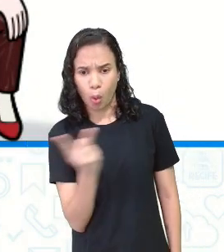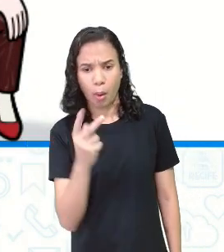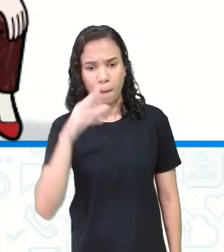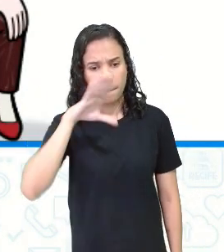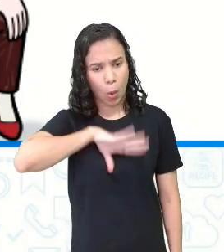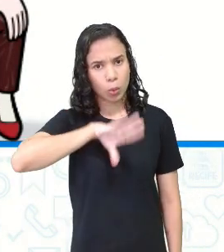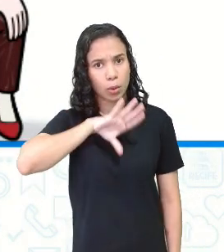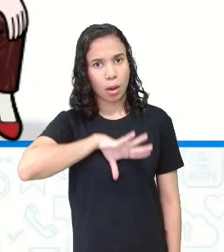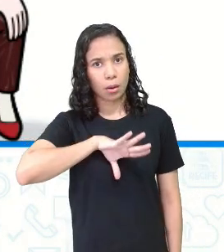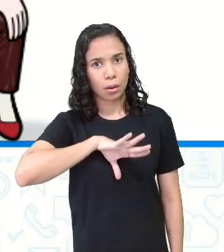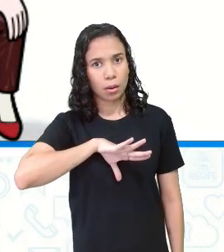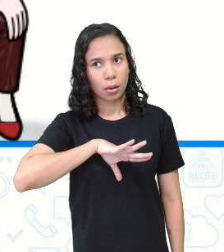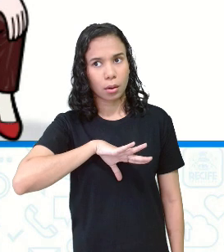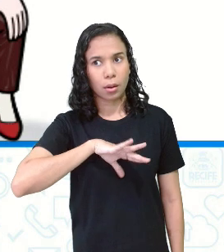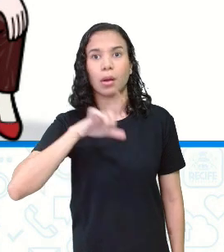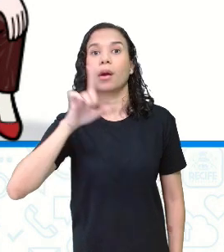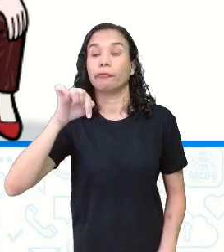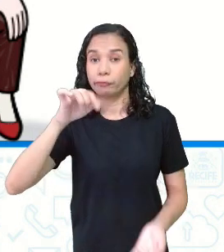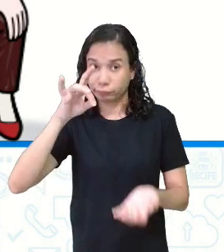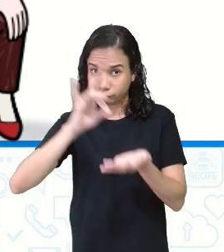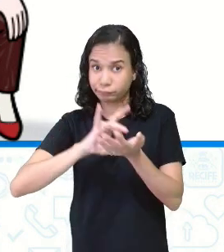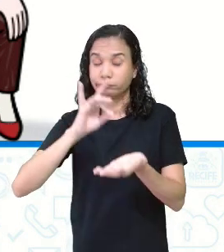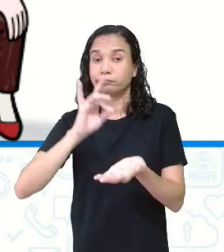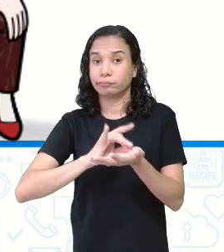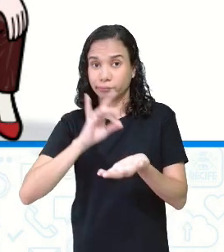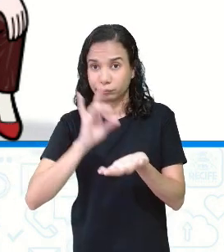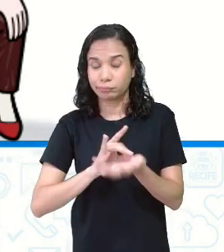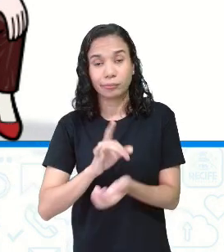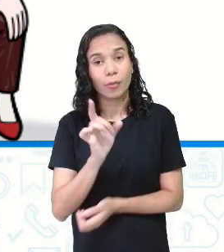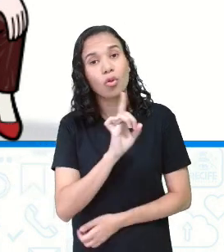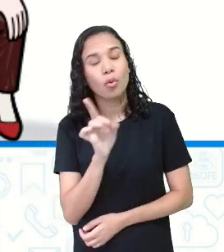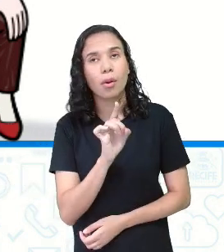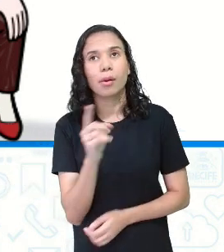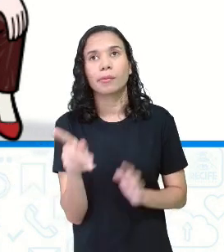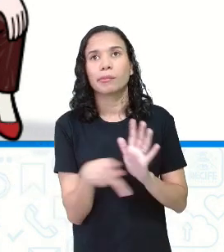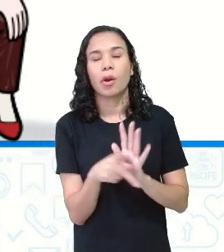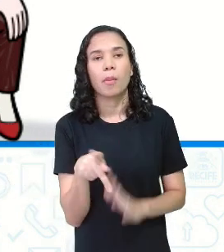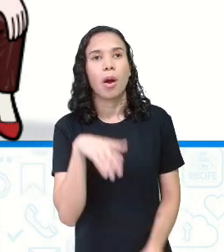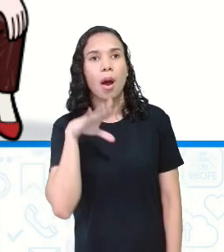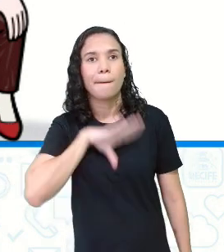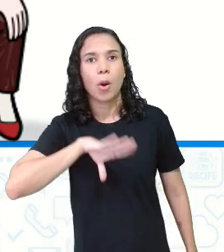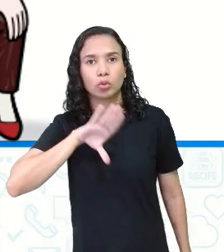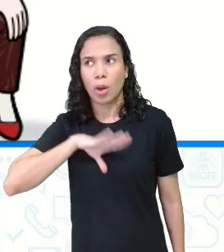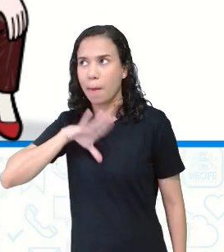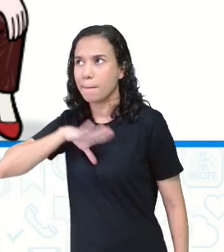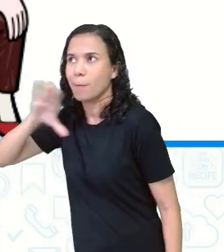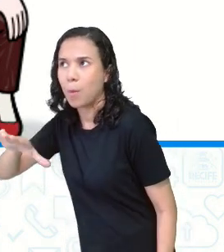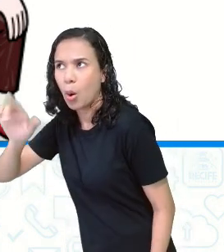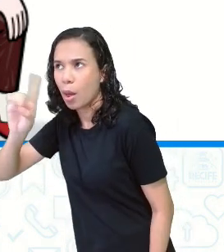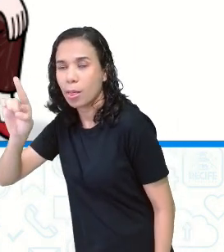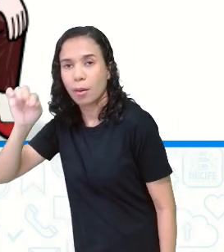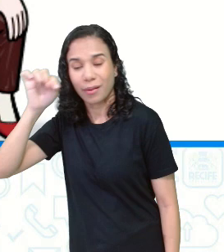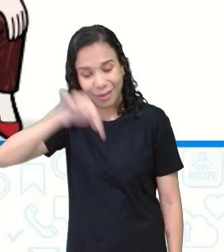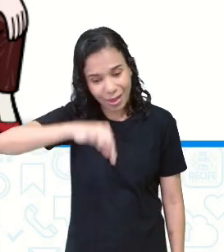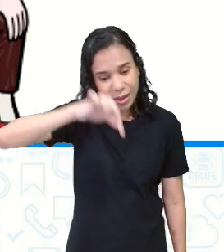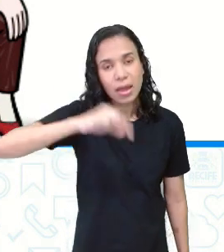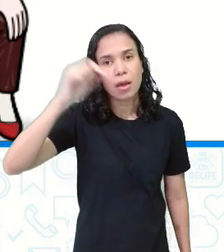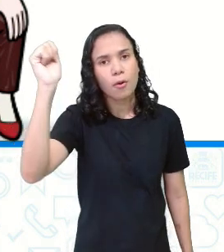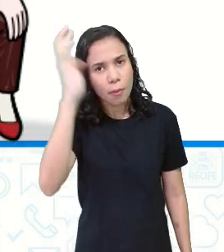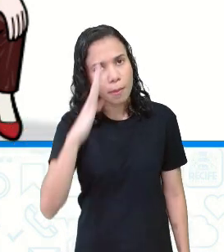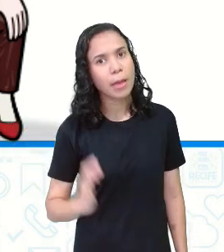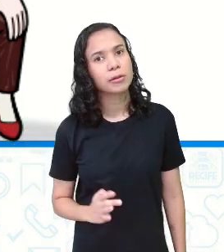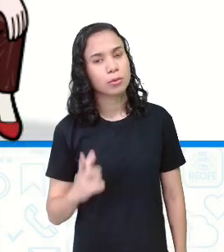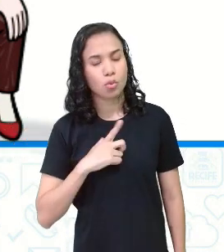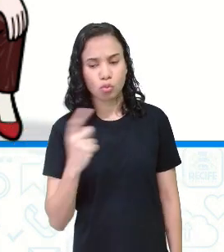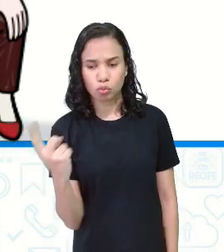portuguesas? Verdade. Eu não estou falando da língua portuguesa de Portugal, não, tá? Eu estou falando aqui do Brasil